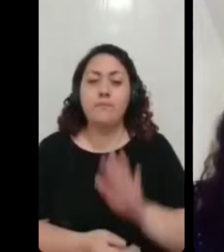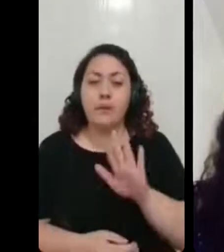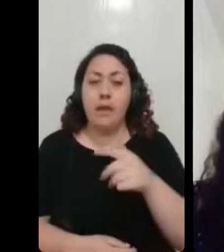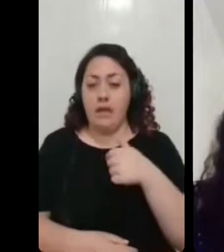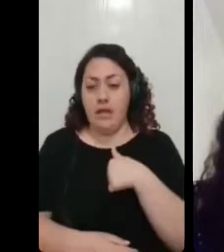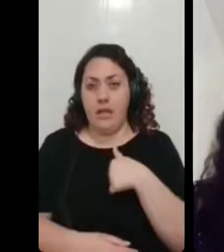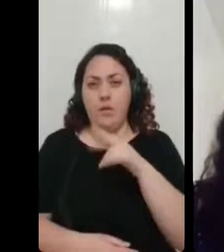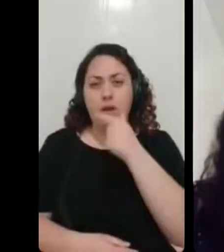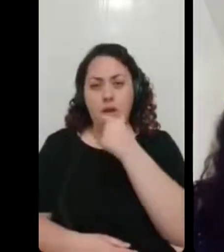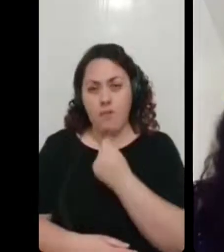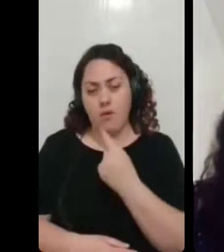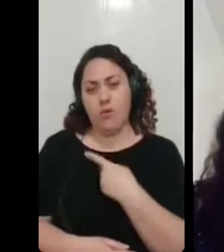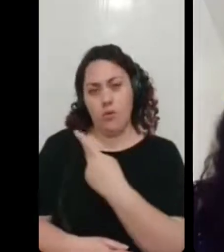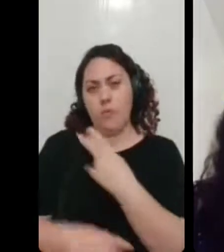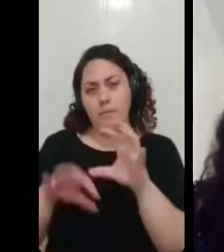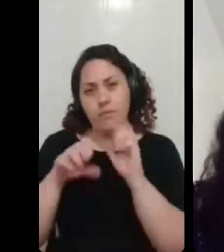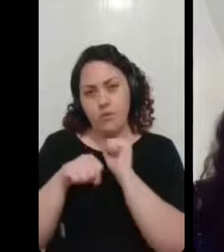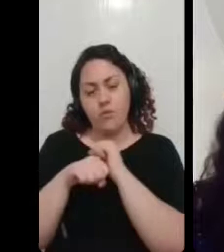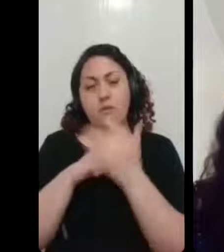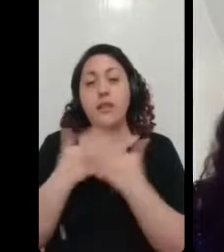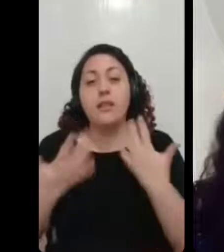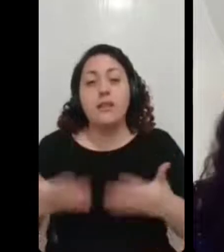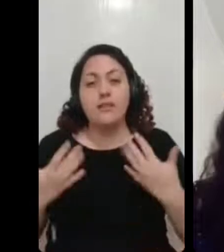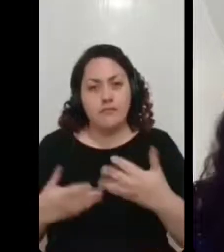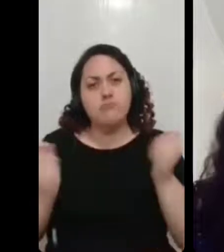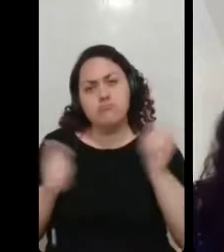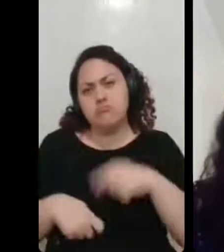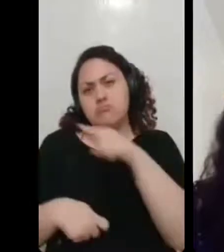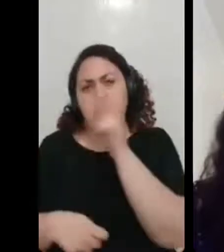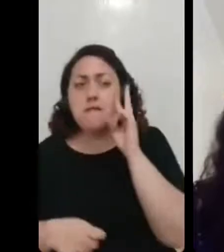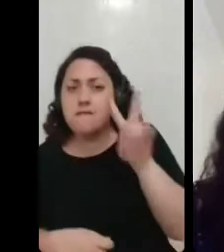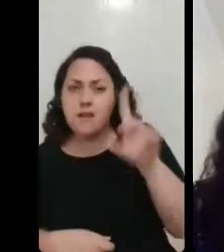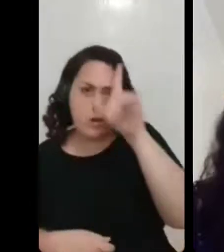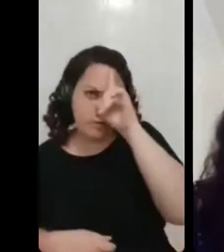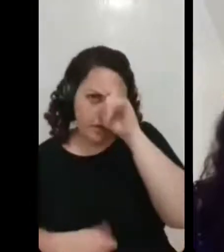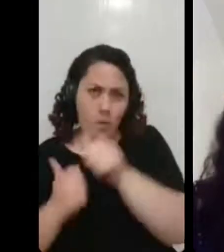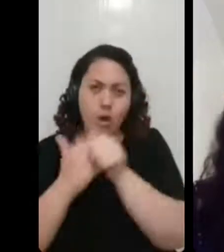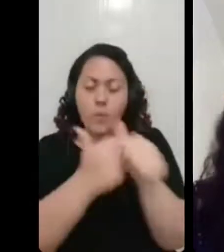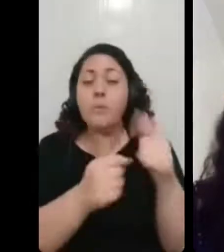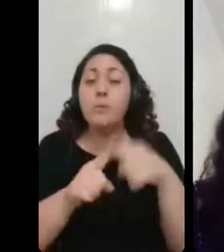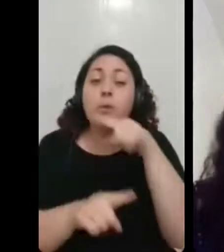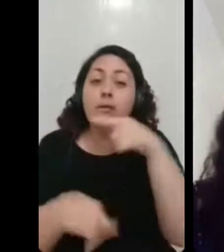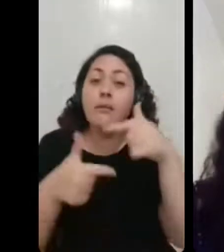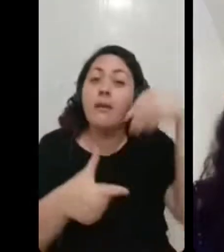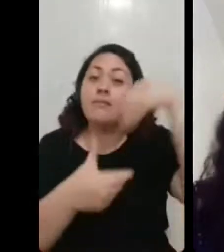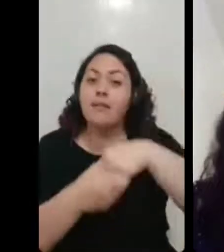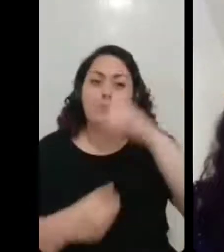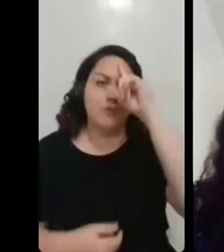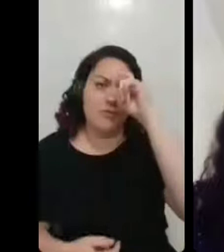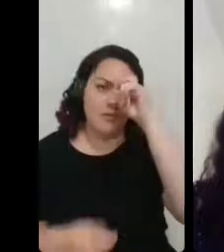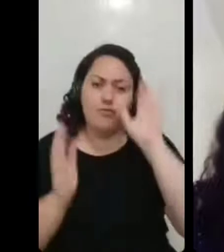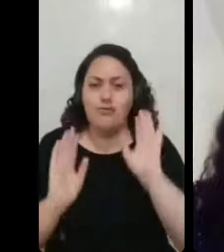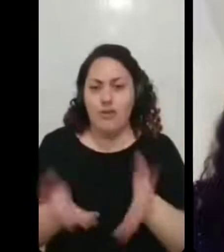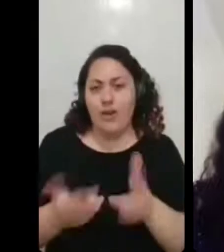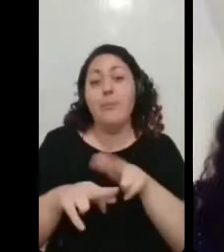leve, e ele pode acompanhar ela, porque ele já tava, né, como ele trabalhava lá, e ele já tava também